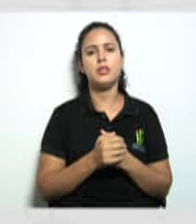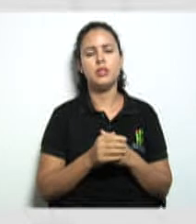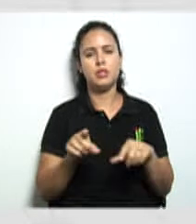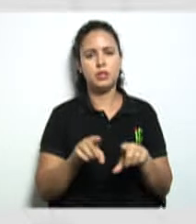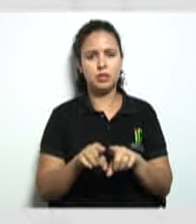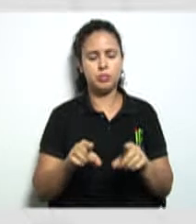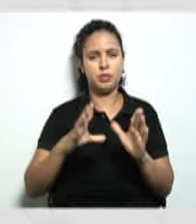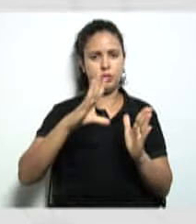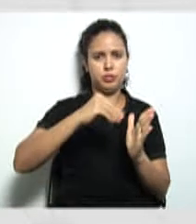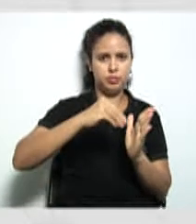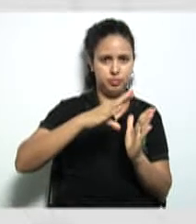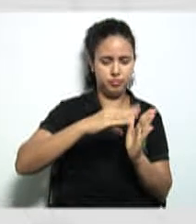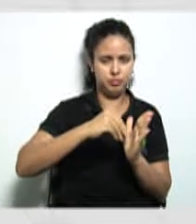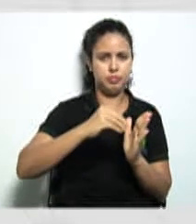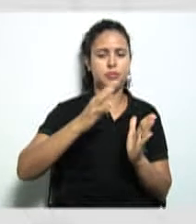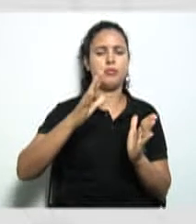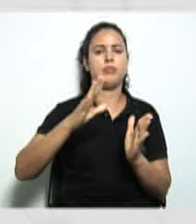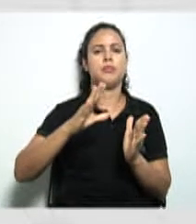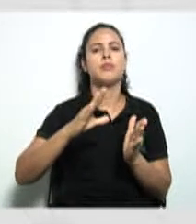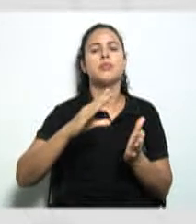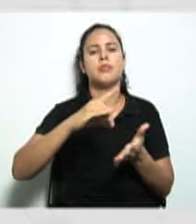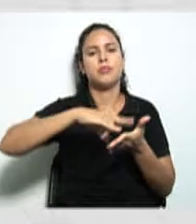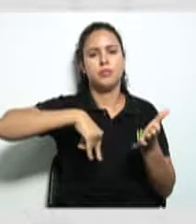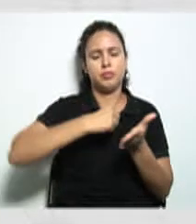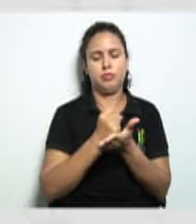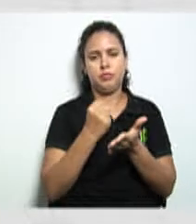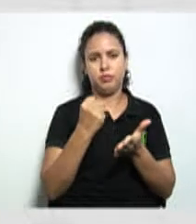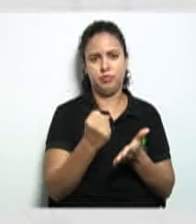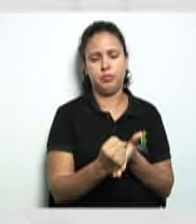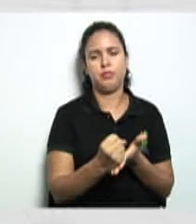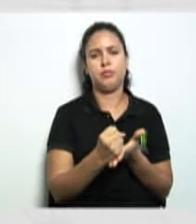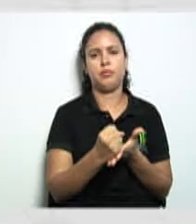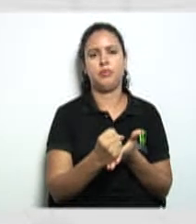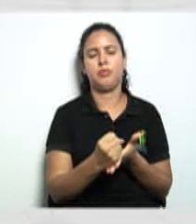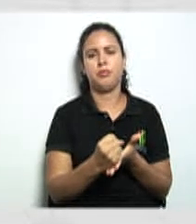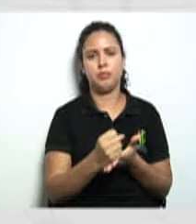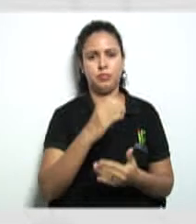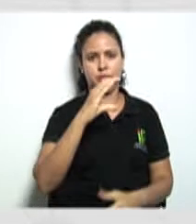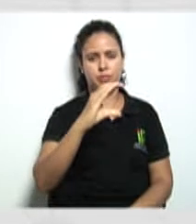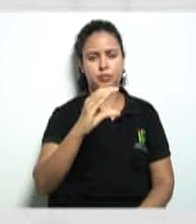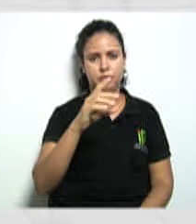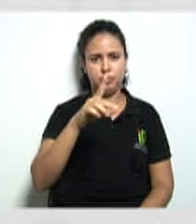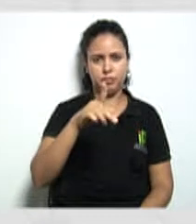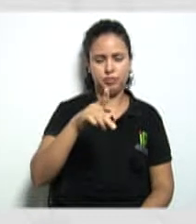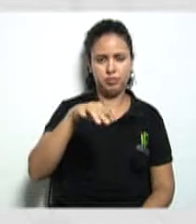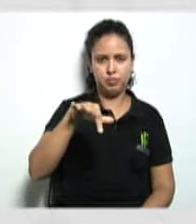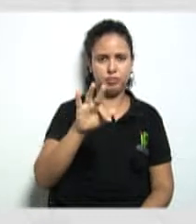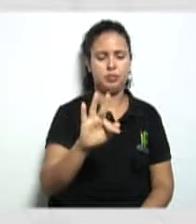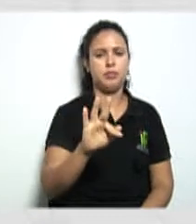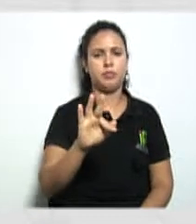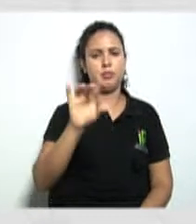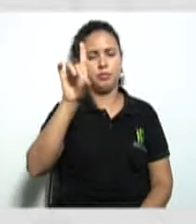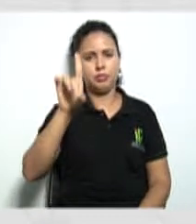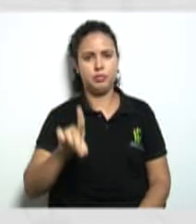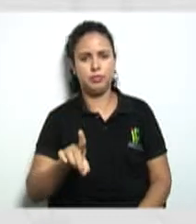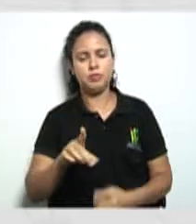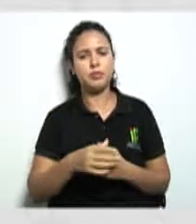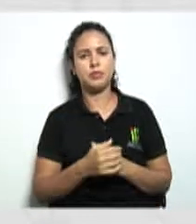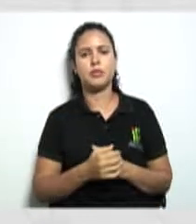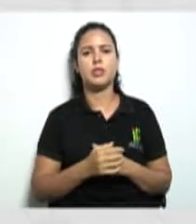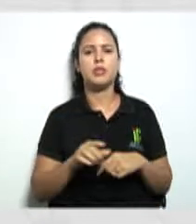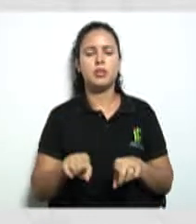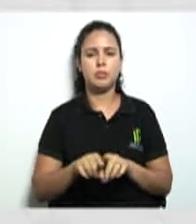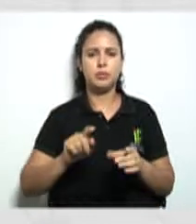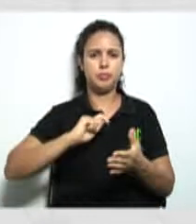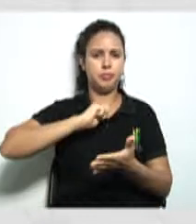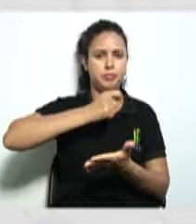autenticada do cadastro de pessoa física CPF aqui dos diretores pagamentos das taxas